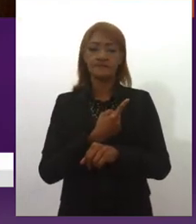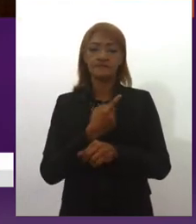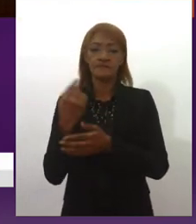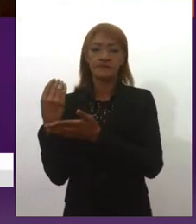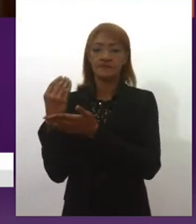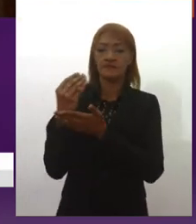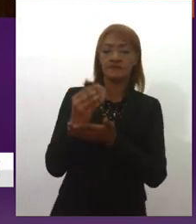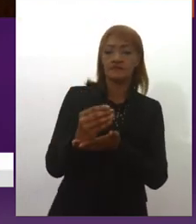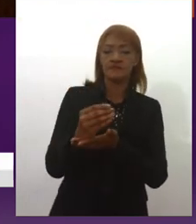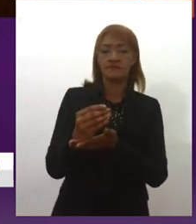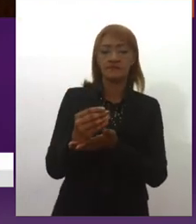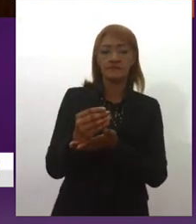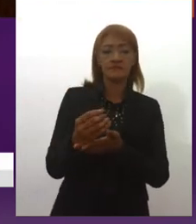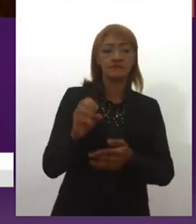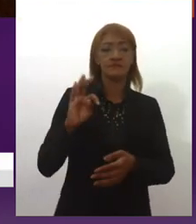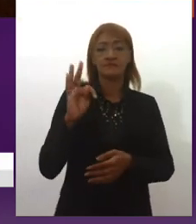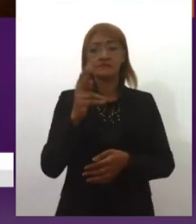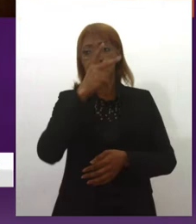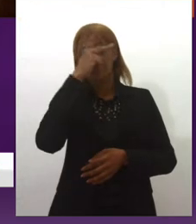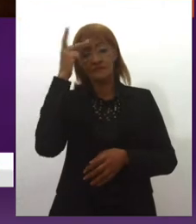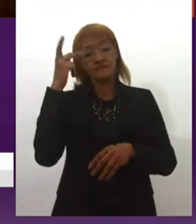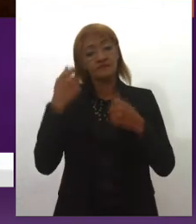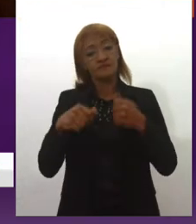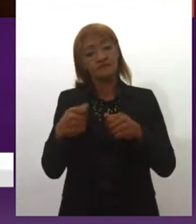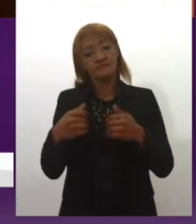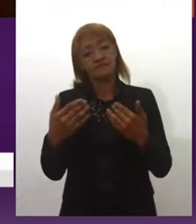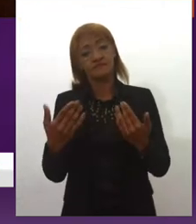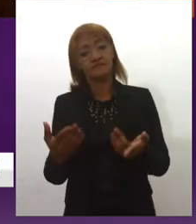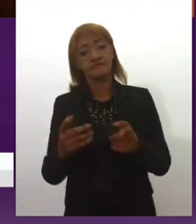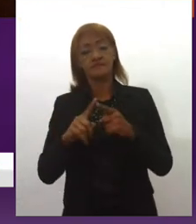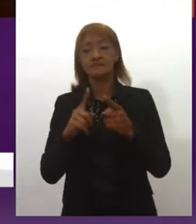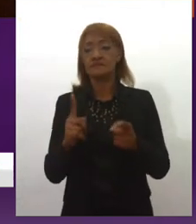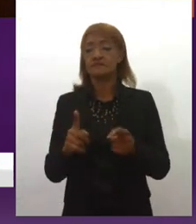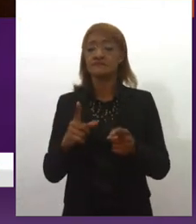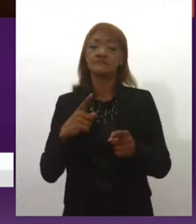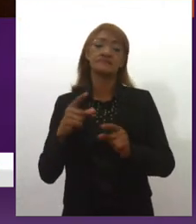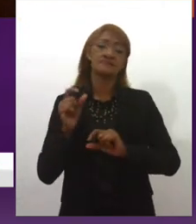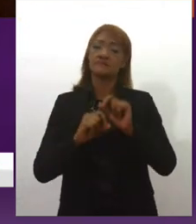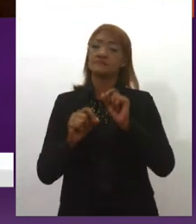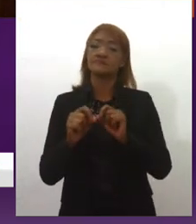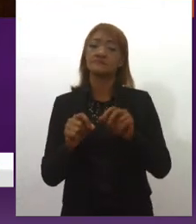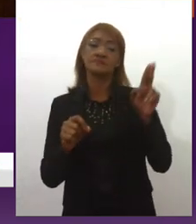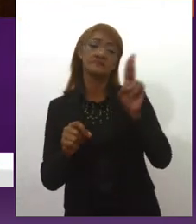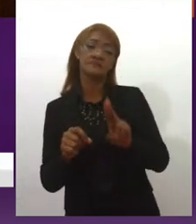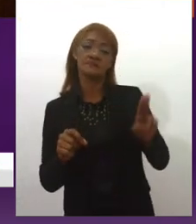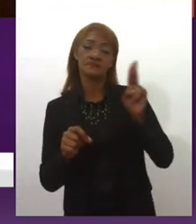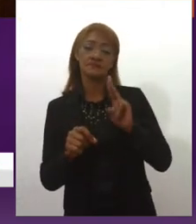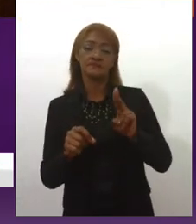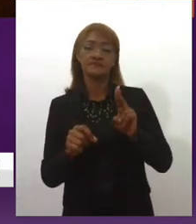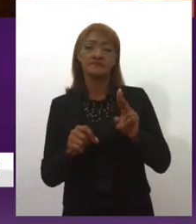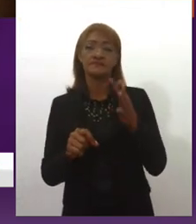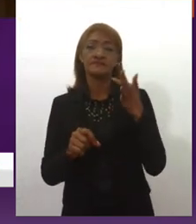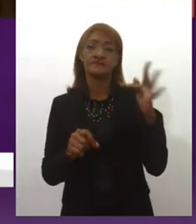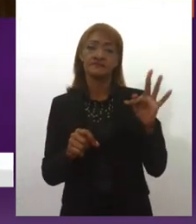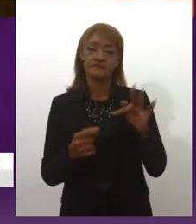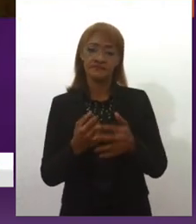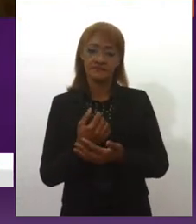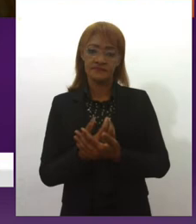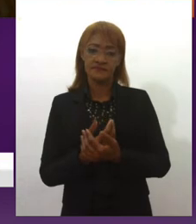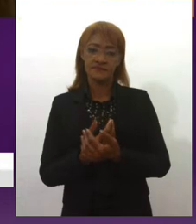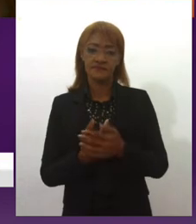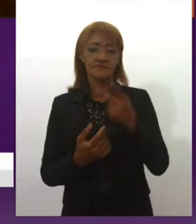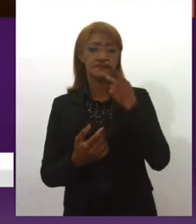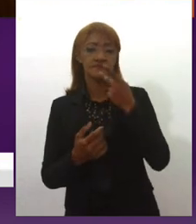tantas pessoas que precisamos investir, tem uma iniciativa muito legal, né, que são as universidades públicas, né, e eu digo isso principalmente